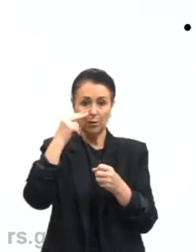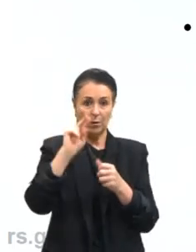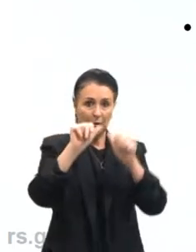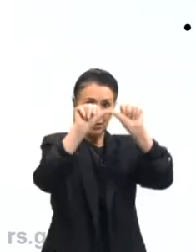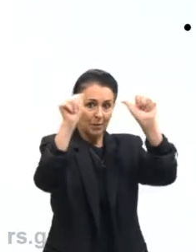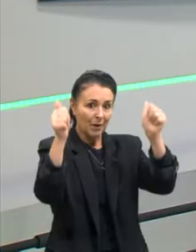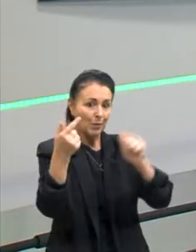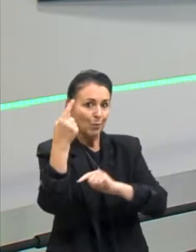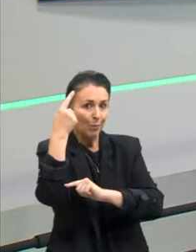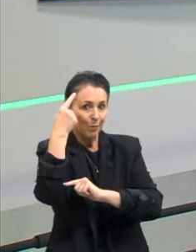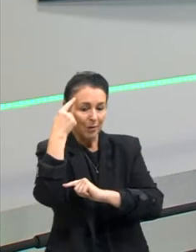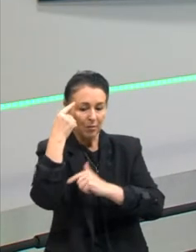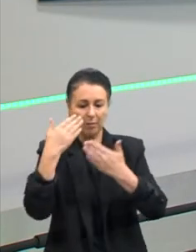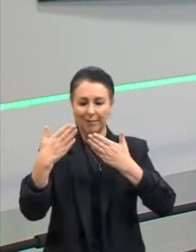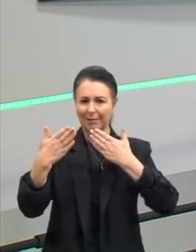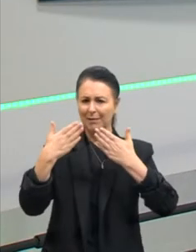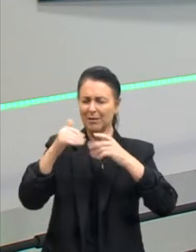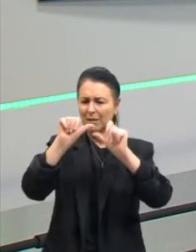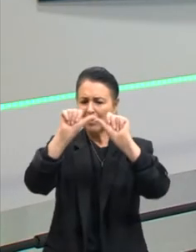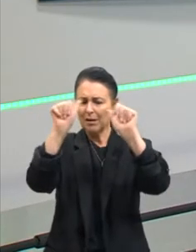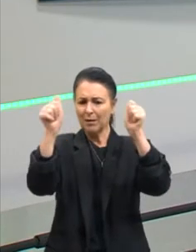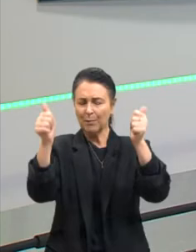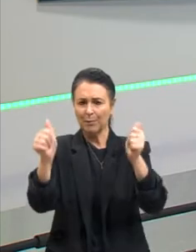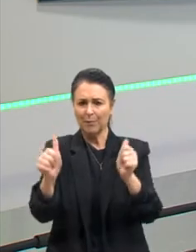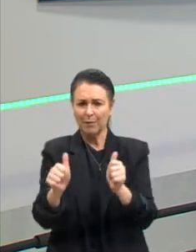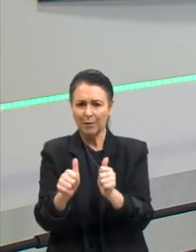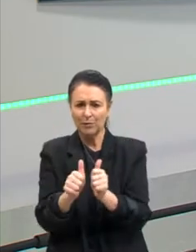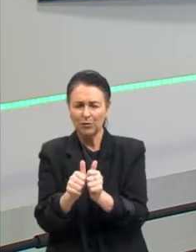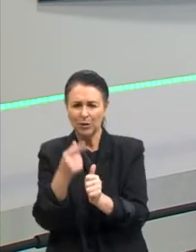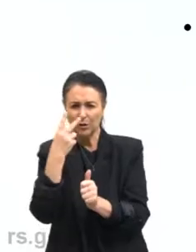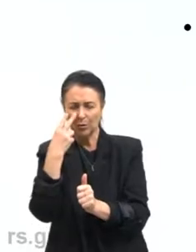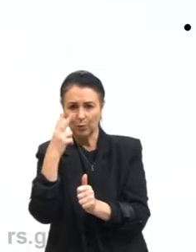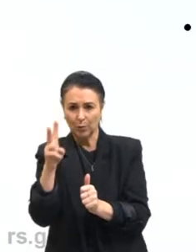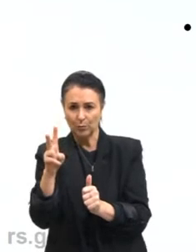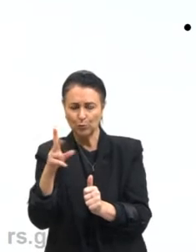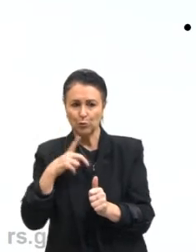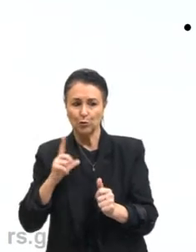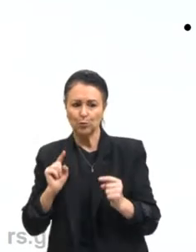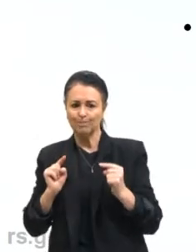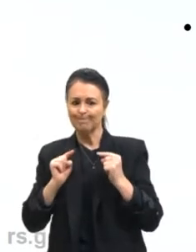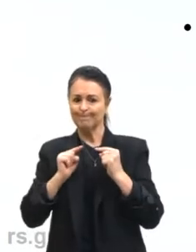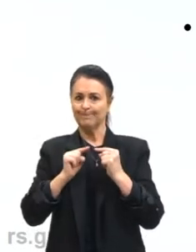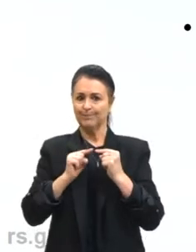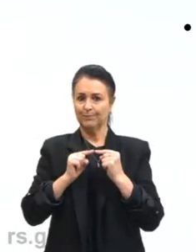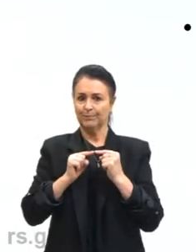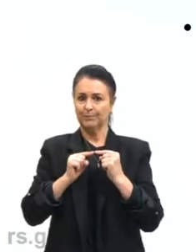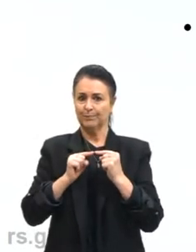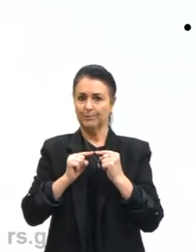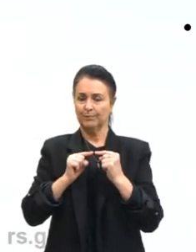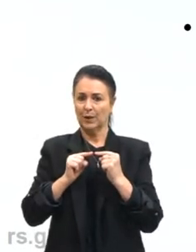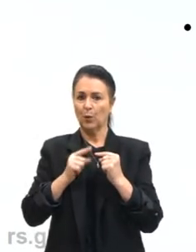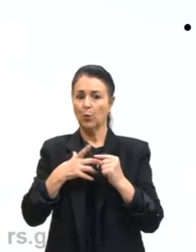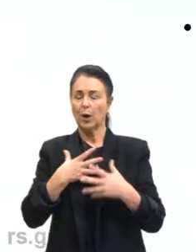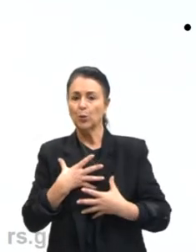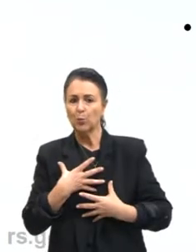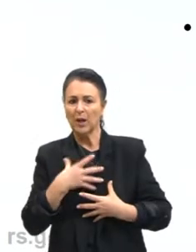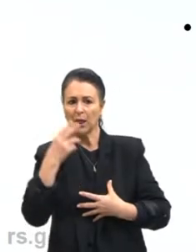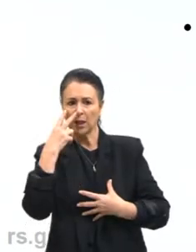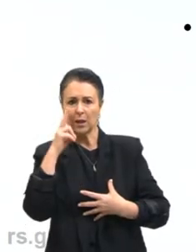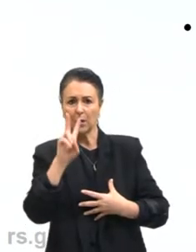em analisar essa imagem, ou, de uma forma objetiva, que é quando o espectador